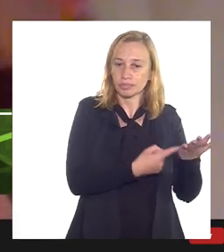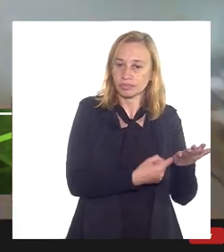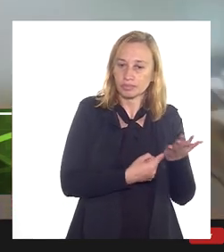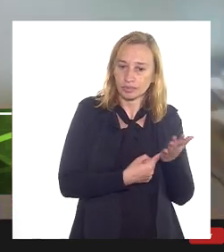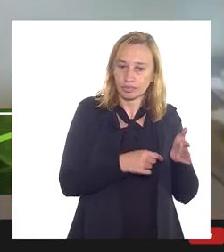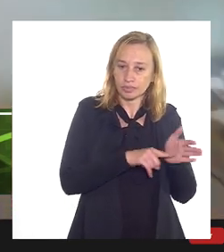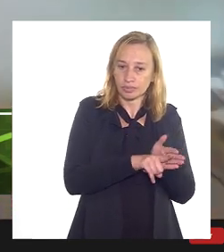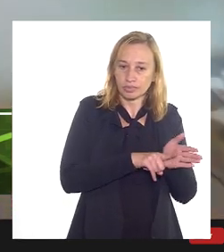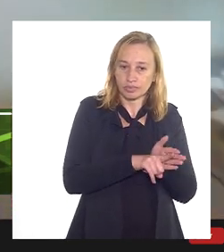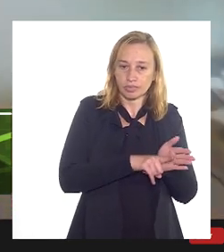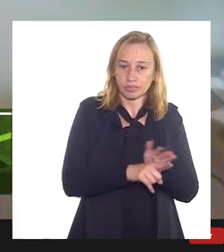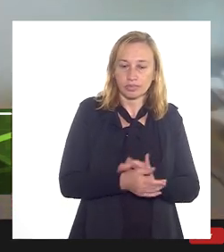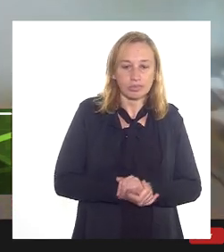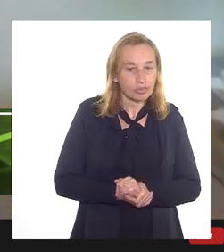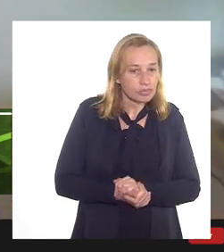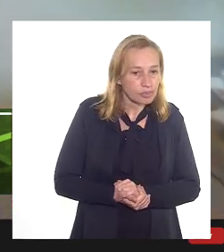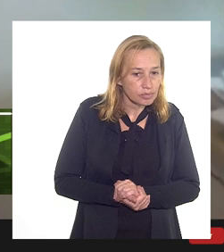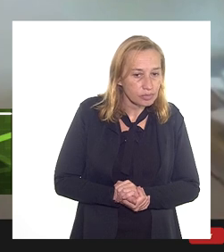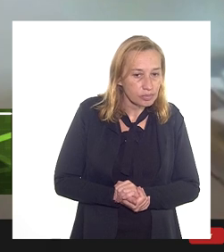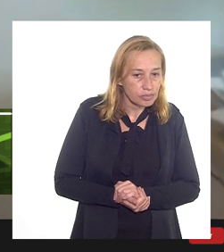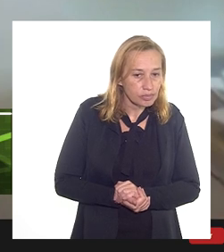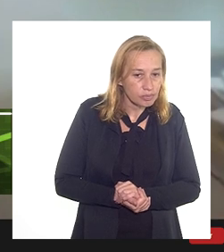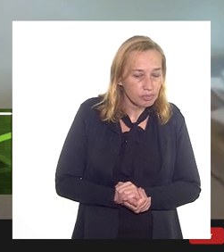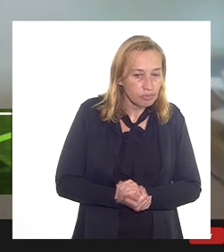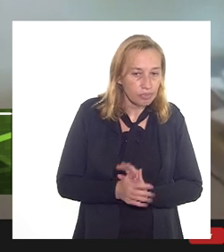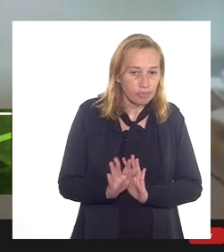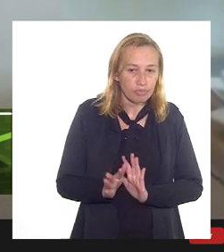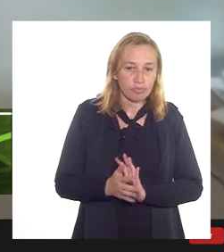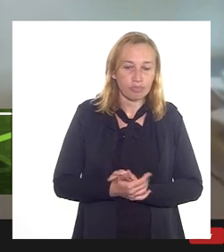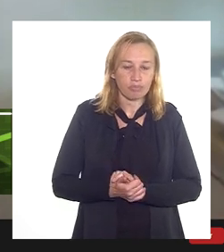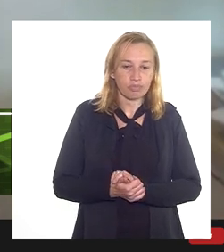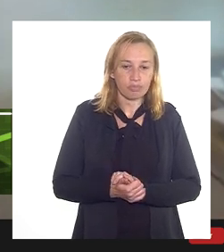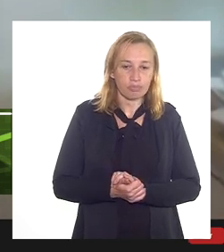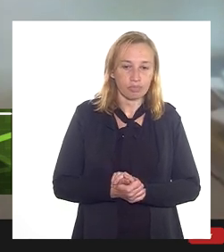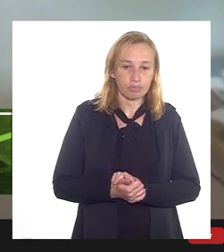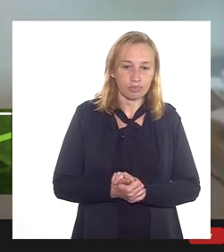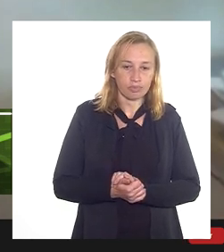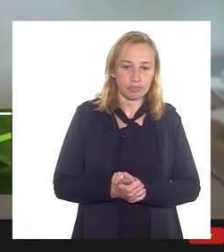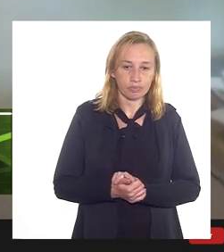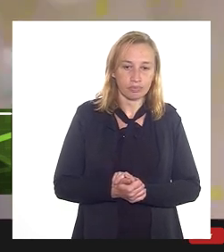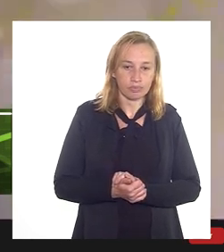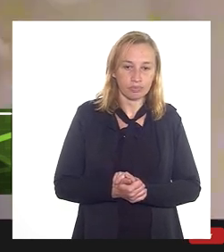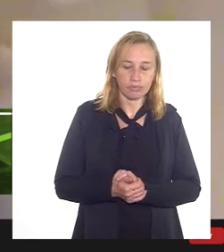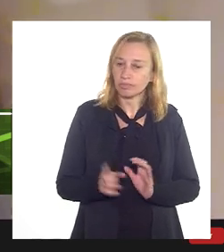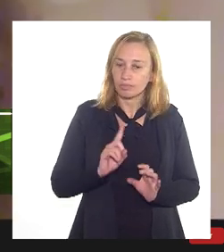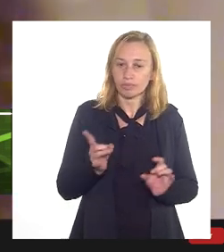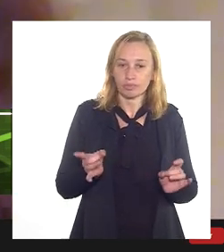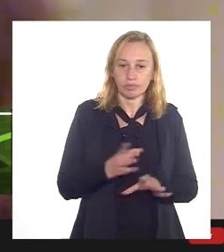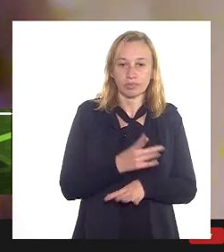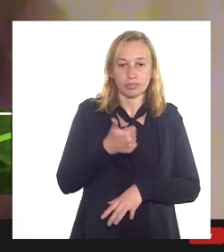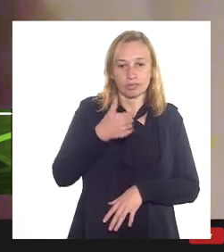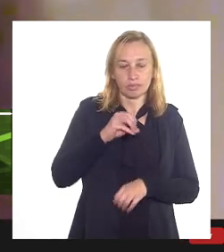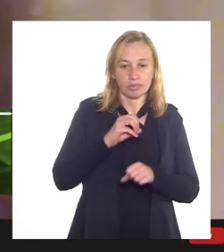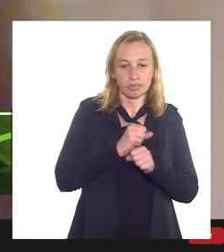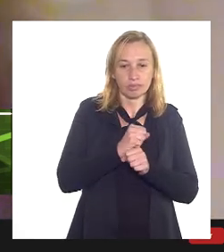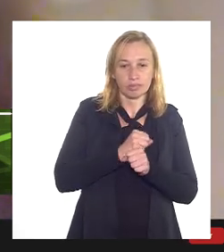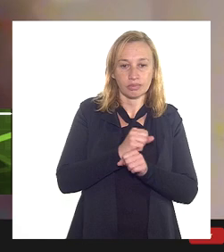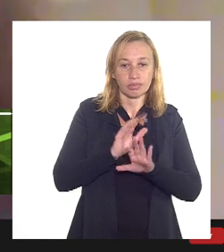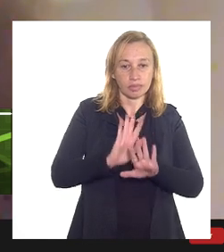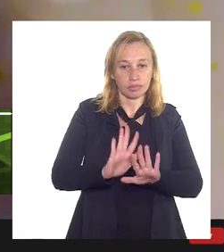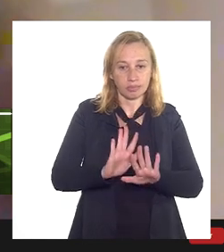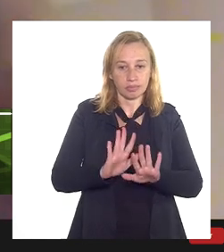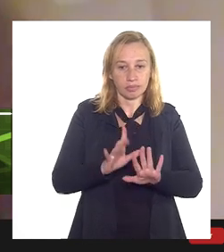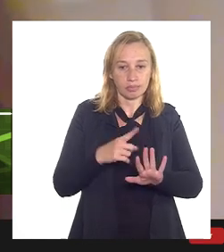Doutora Carina, o prazo decadencial não acabou, é 10 anos. Sim, então, mas para a gente